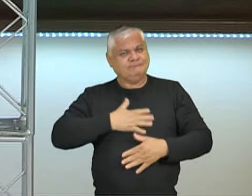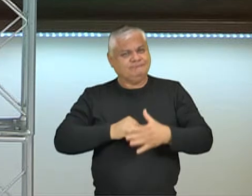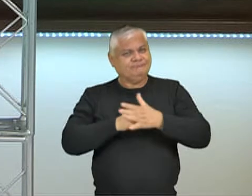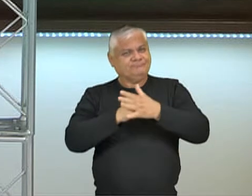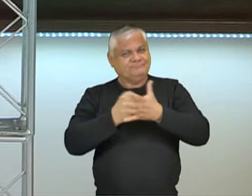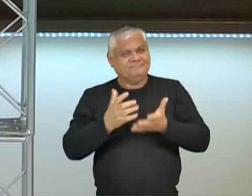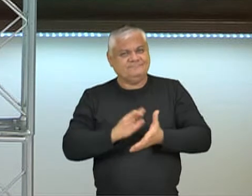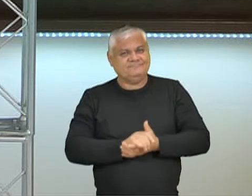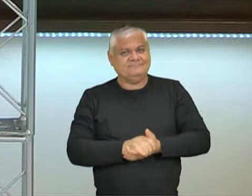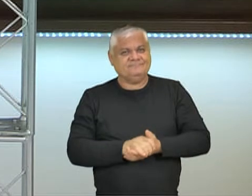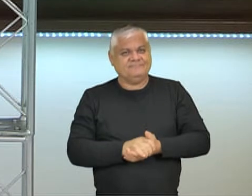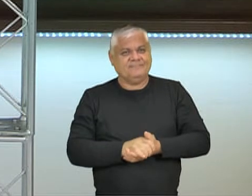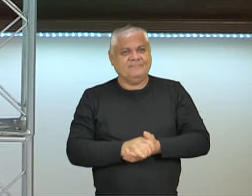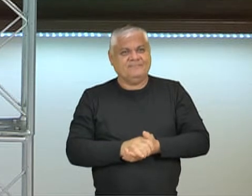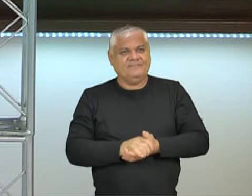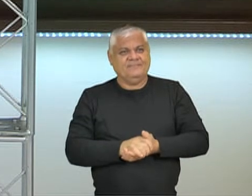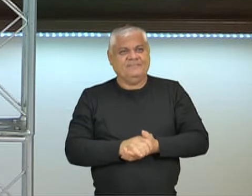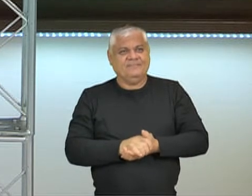inglês.